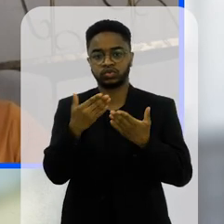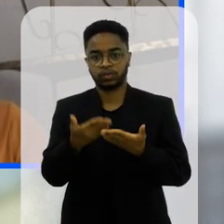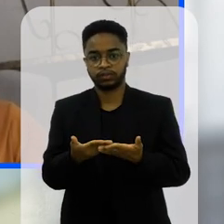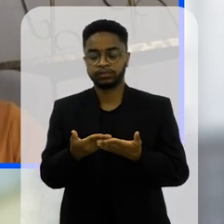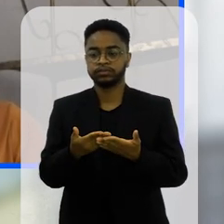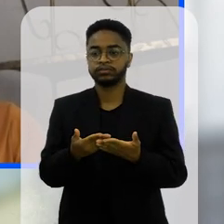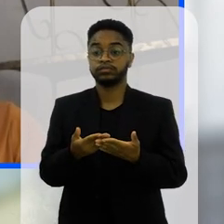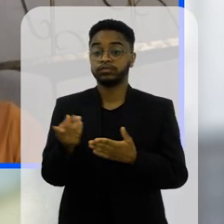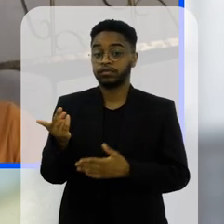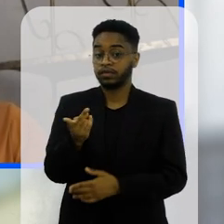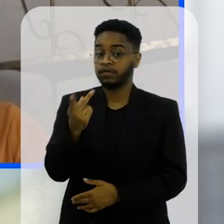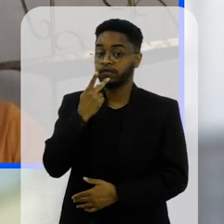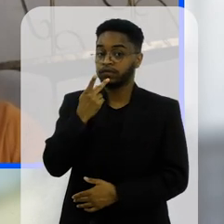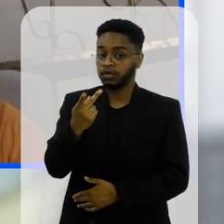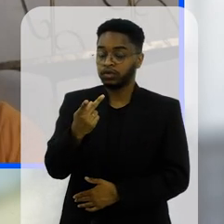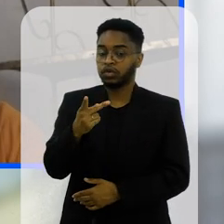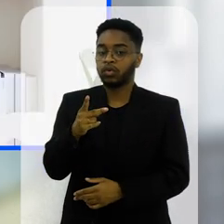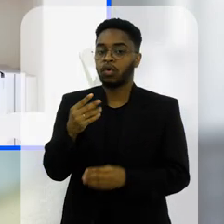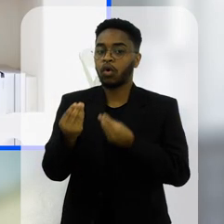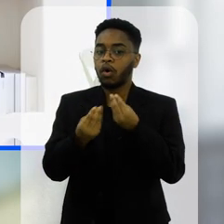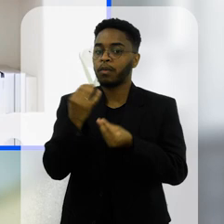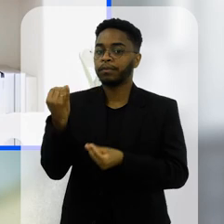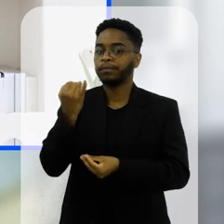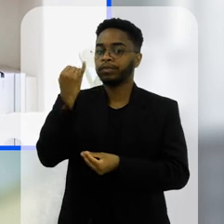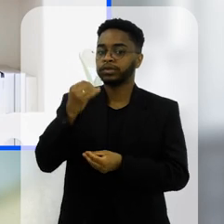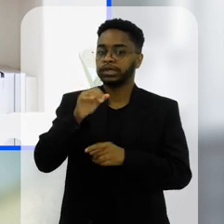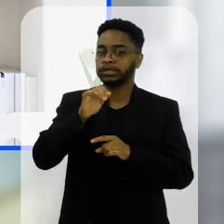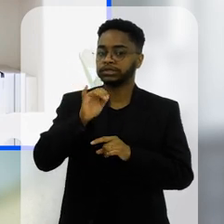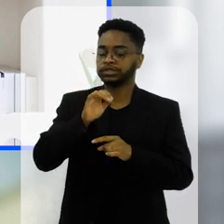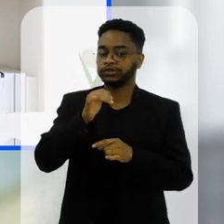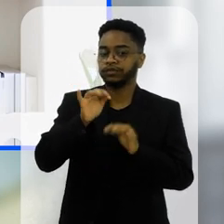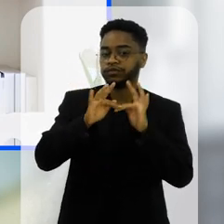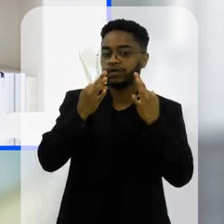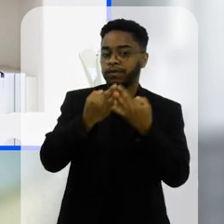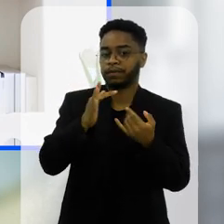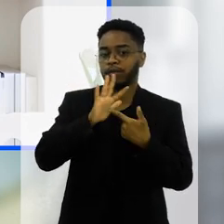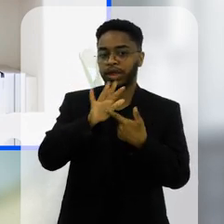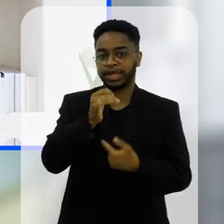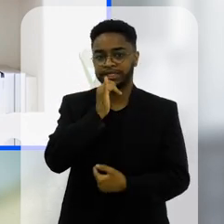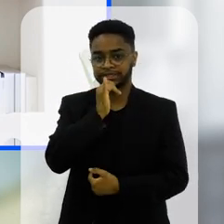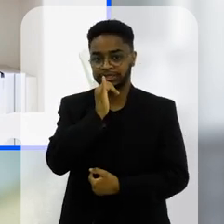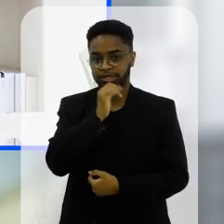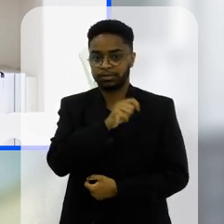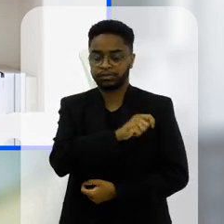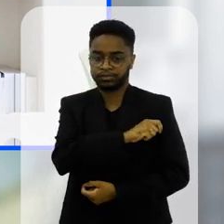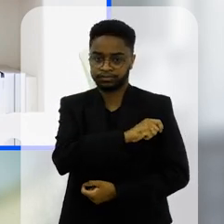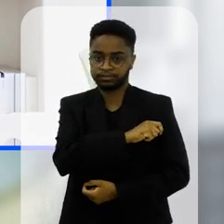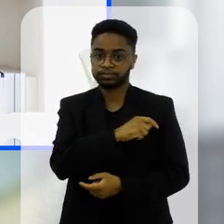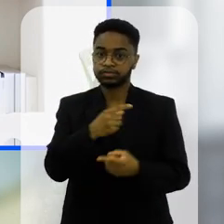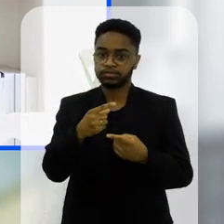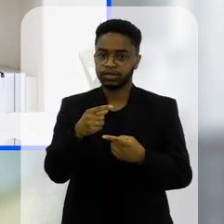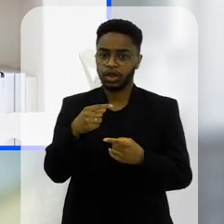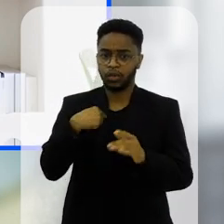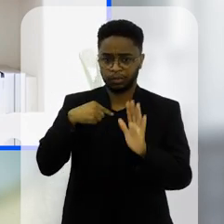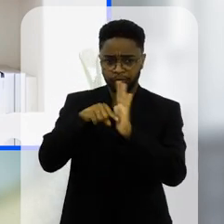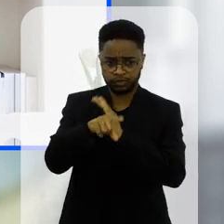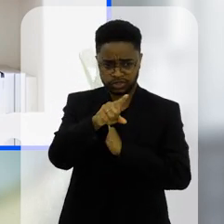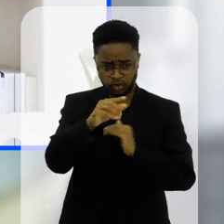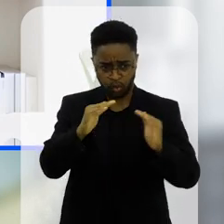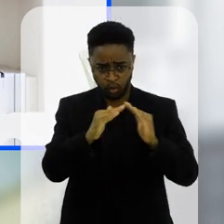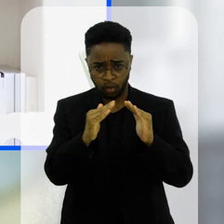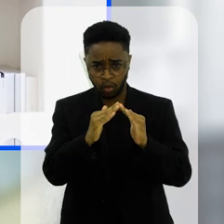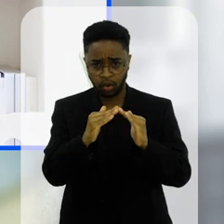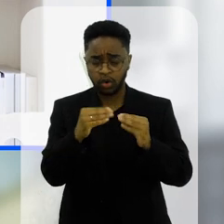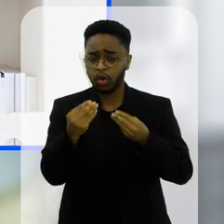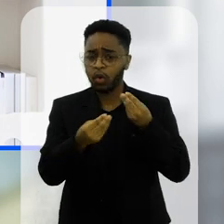Roberta a Rose falou aí da importância do exemplo dos pais para os seus filhos para esses alunos você concorda com